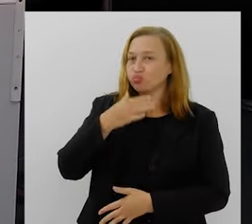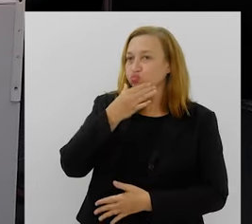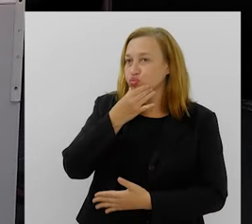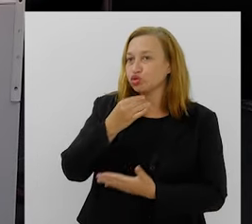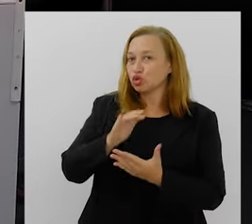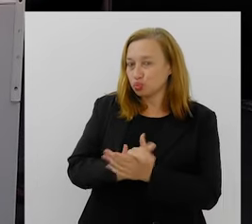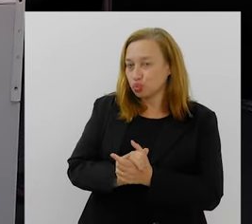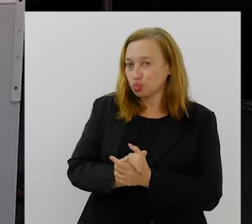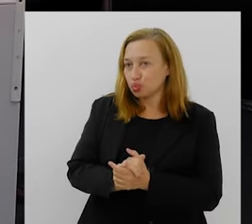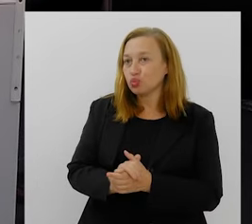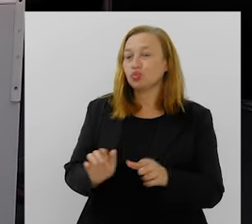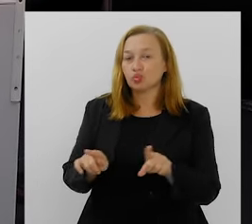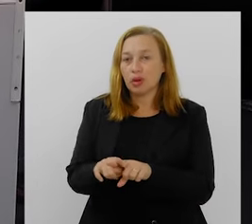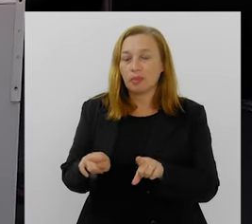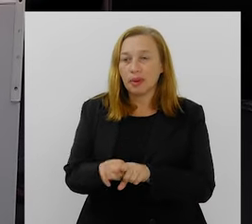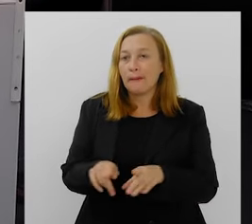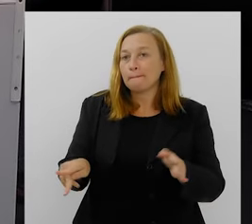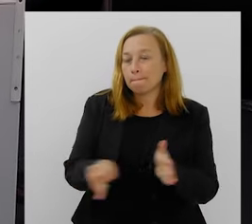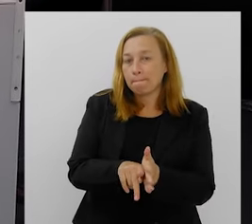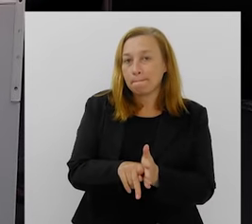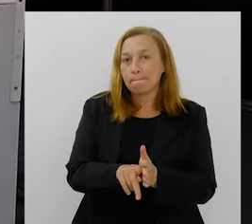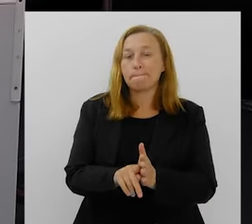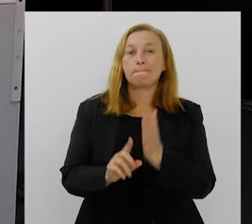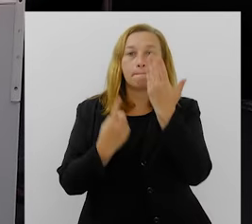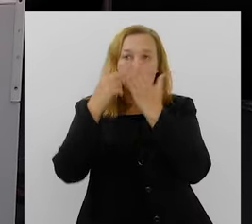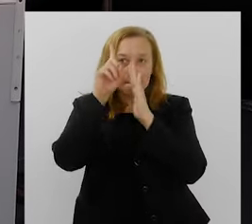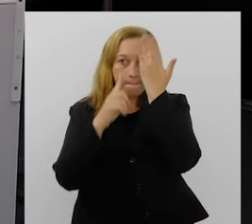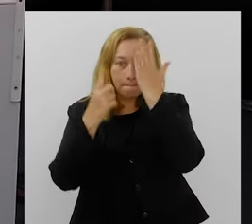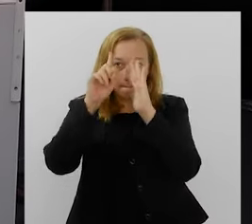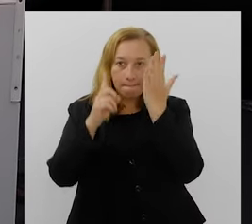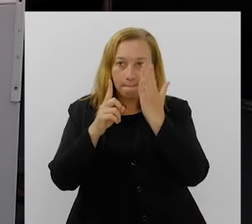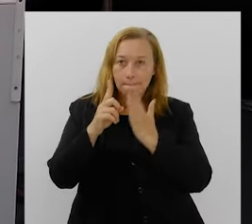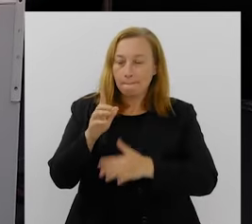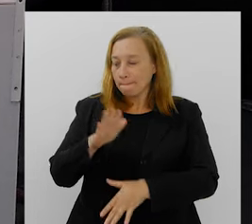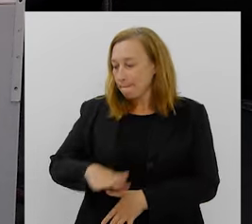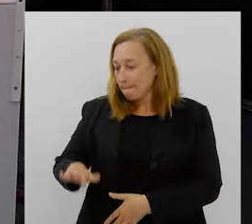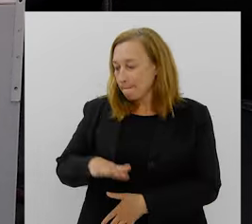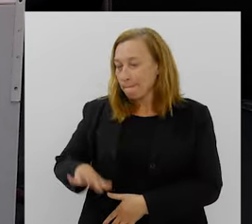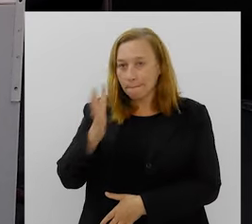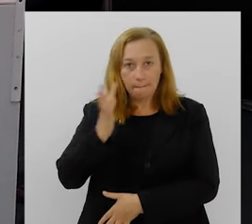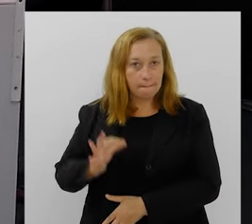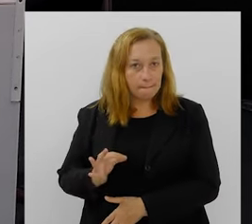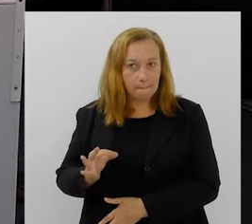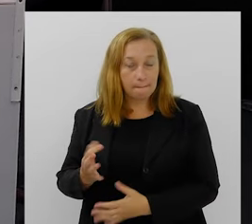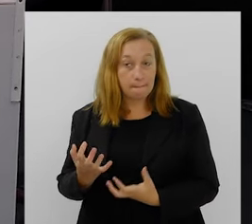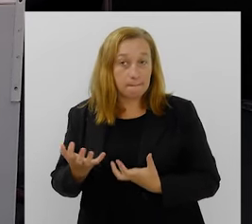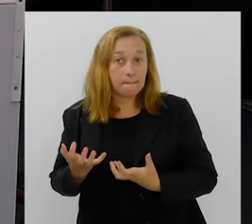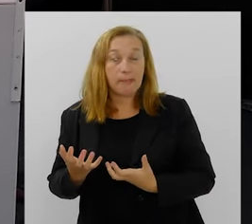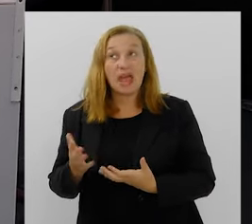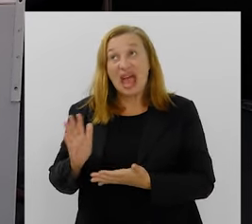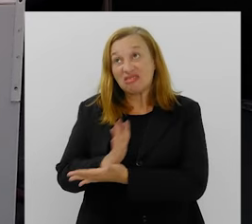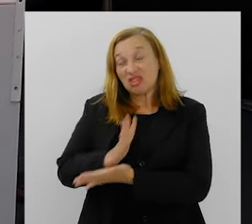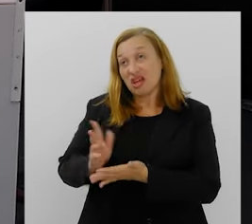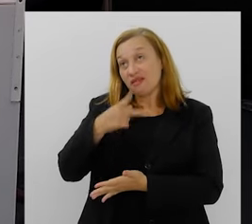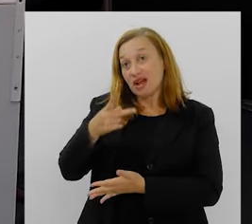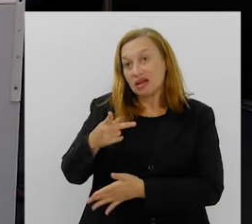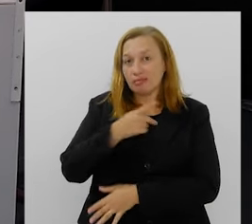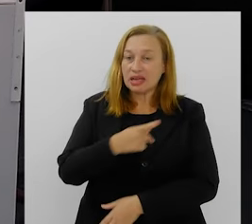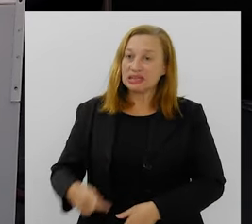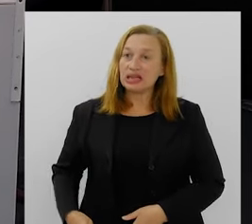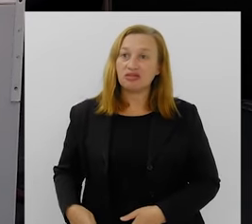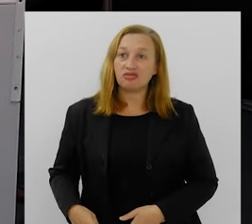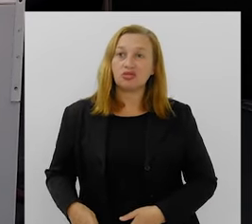A criança não teve muito para onde eu fugir. Mas ela ainda não decidiu o que ela quer, não. No momento, ela diz que ela é presidente.